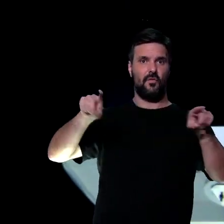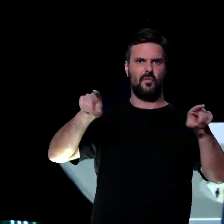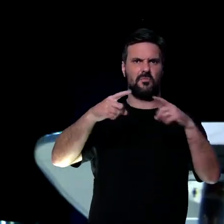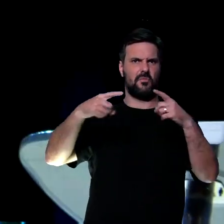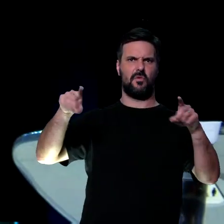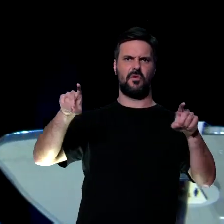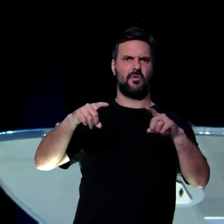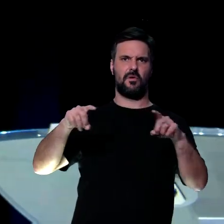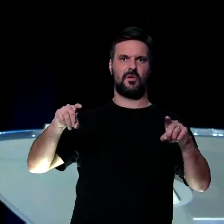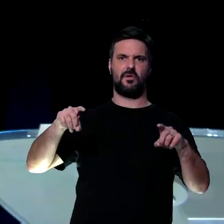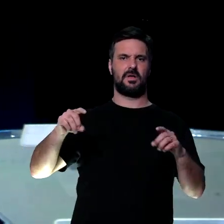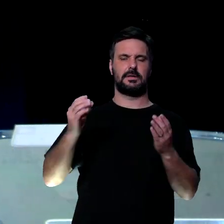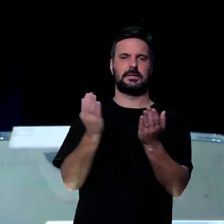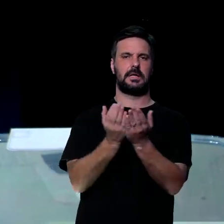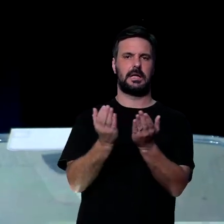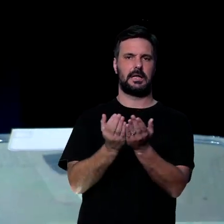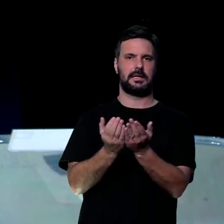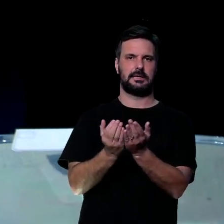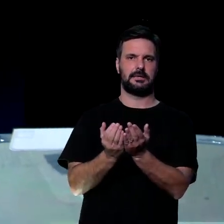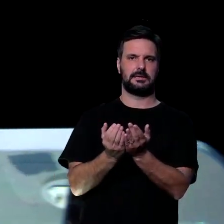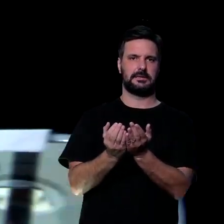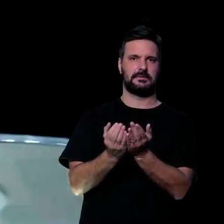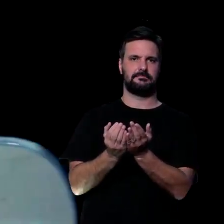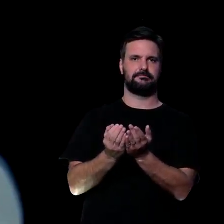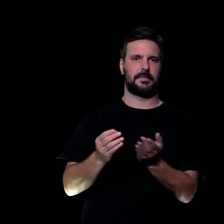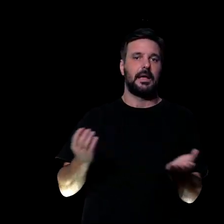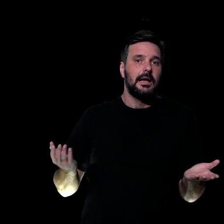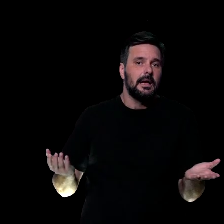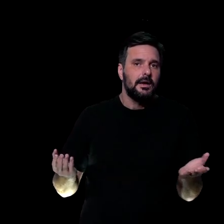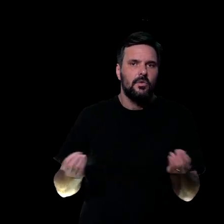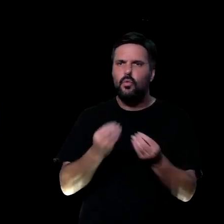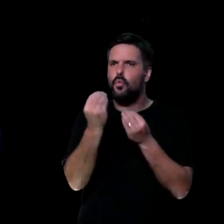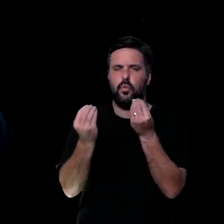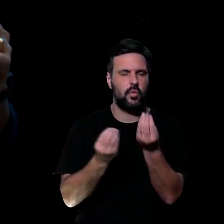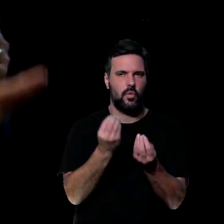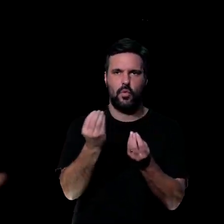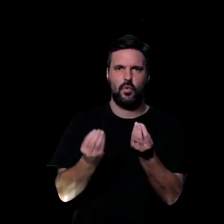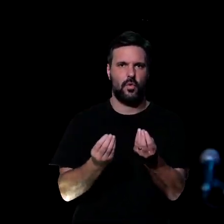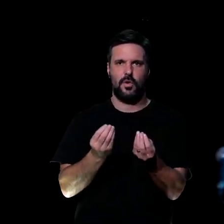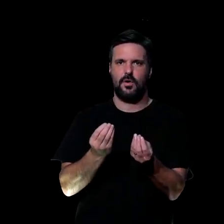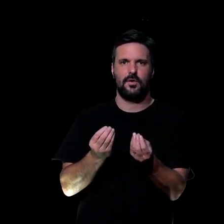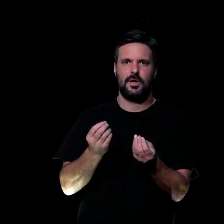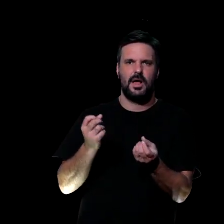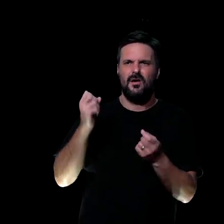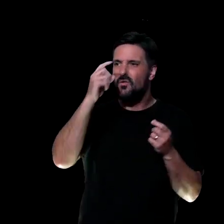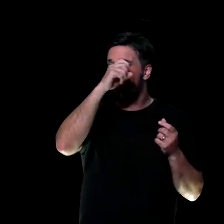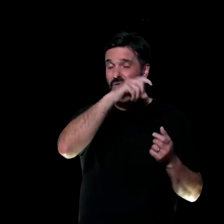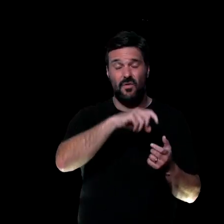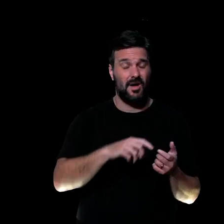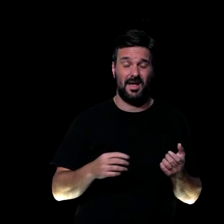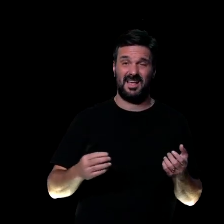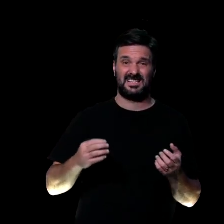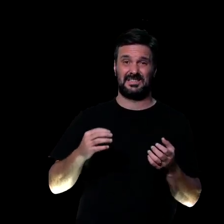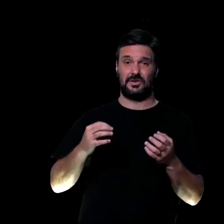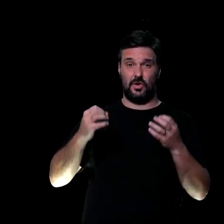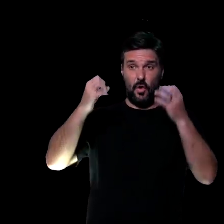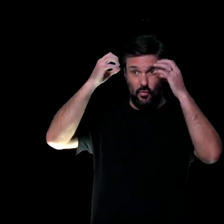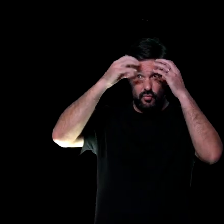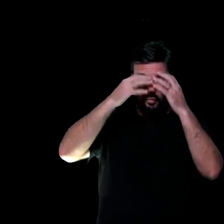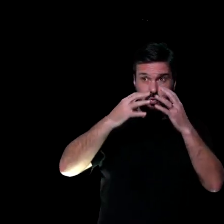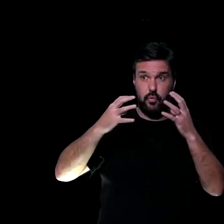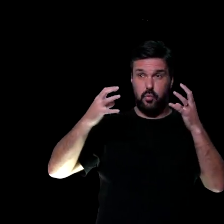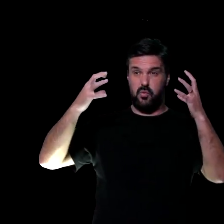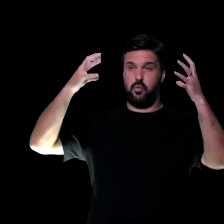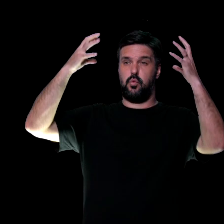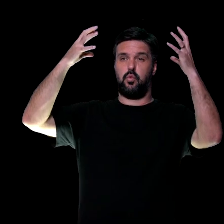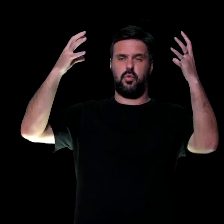Ou esperando lançar o BBB. Óbvio que você não vai se preocupar com as coisas de Deus porque a sua cabeça está tão nessas coisas aqui,